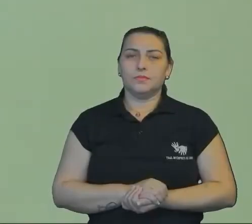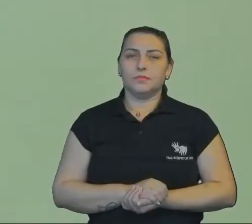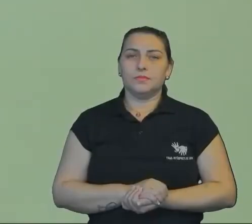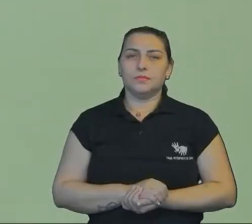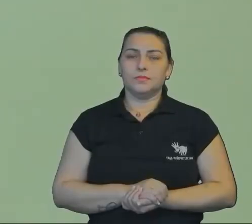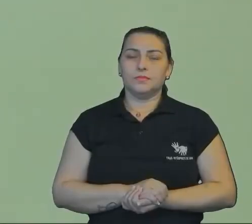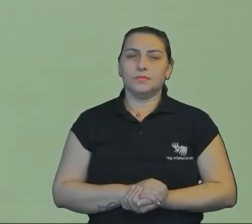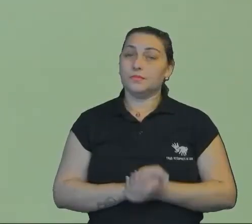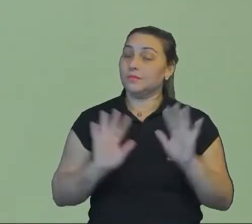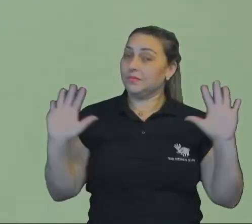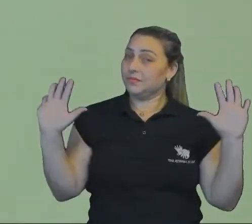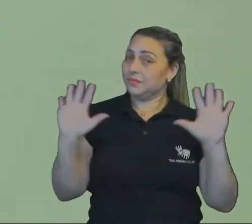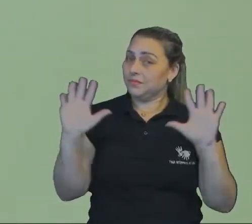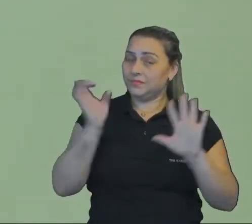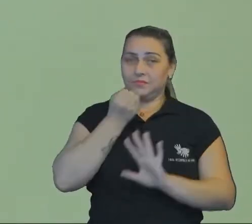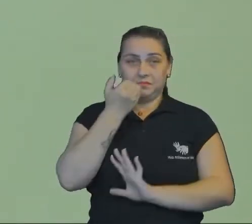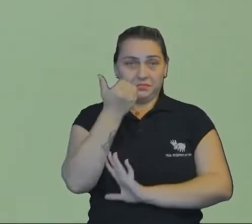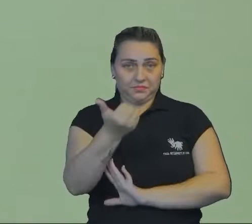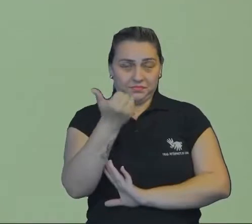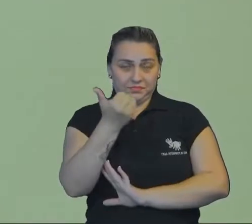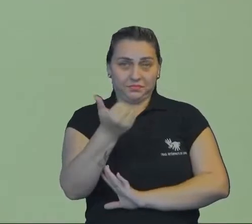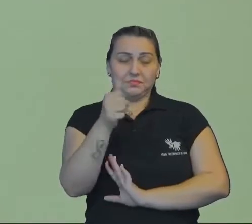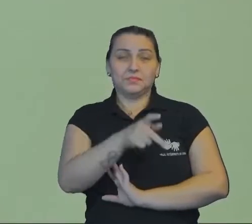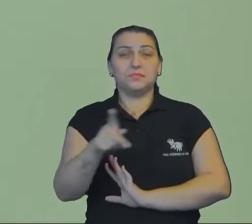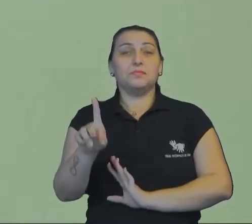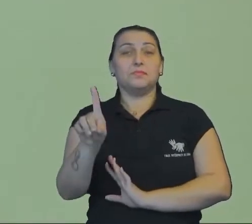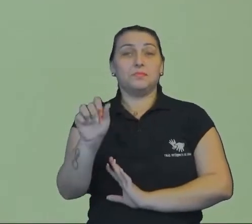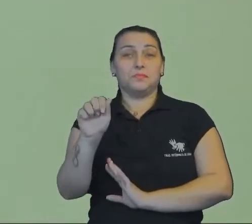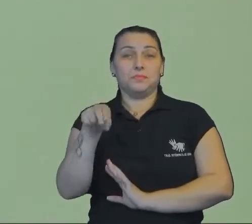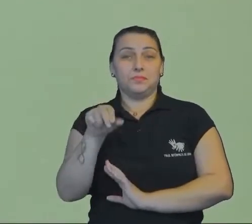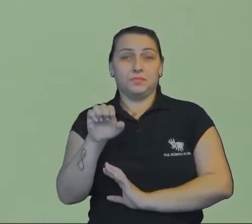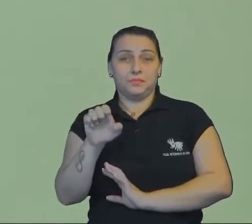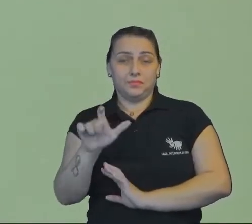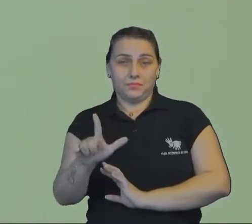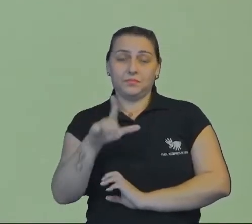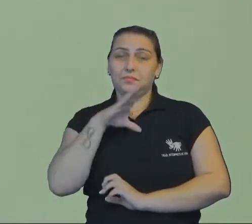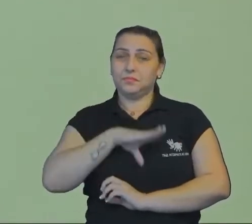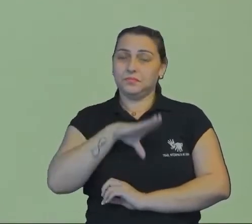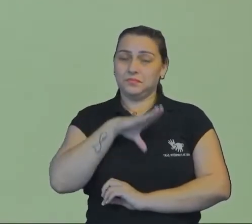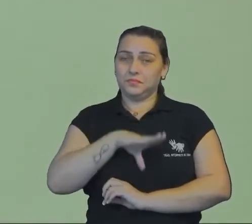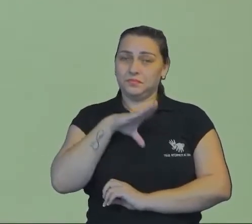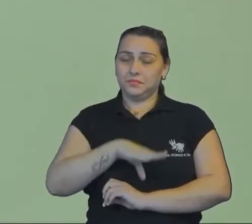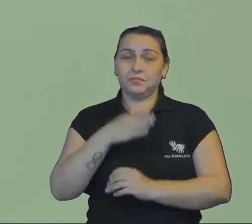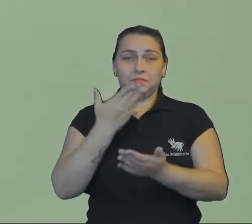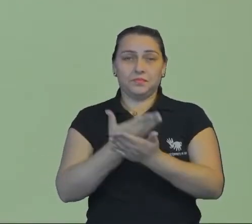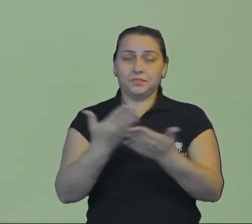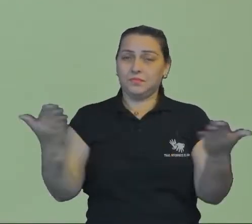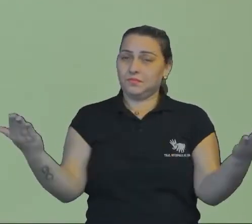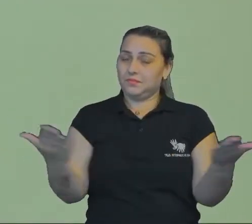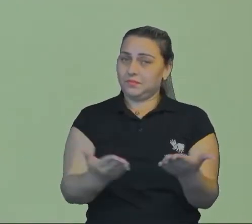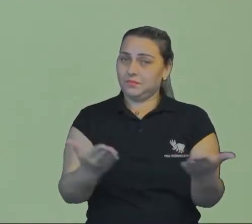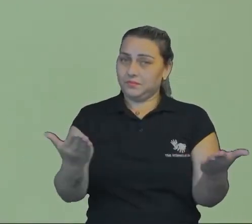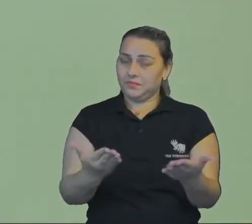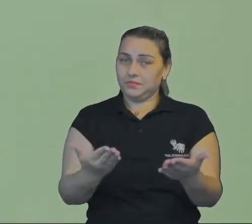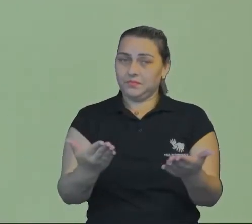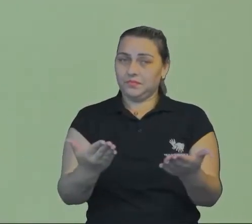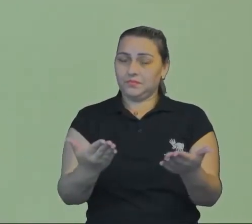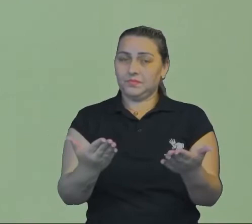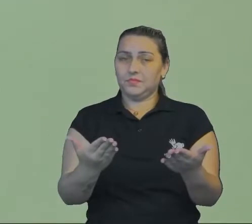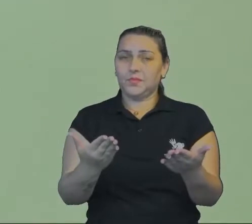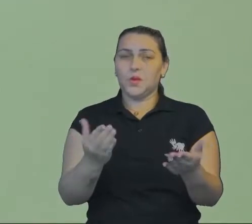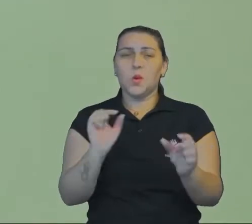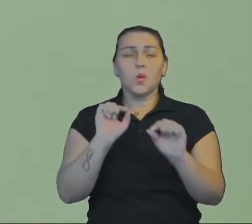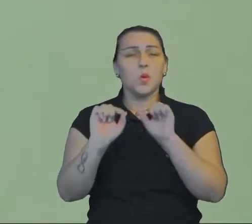E aí moçada, tudo bem? Eu sou o professor Daniel Lopes de língua portuguesa e a aula de hoje vai ser sobre o